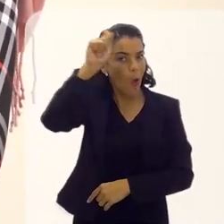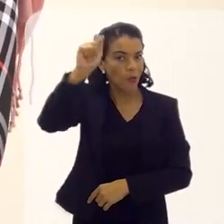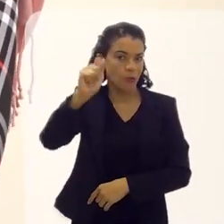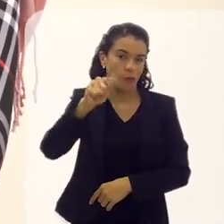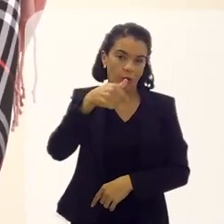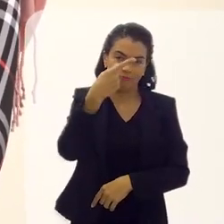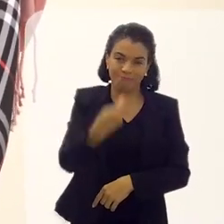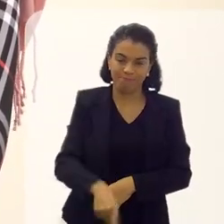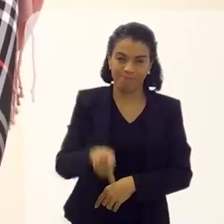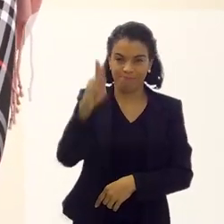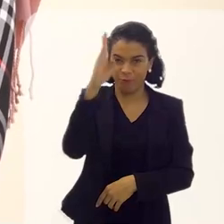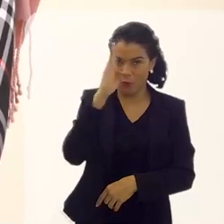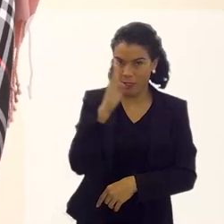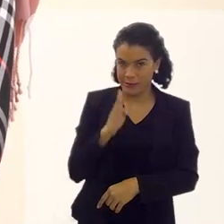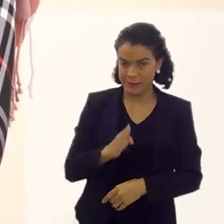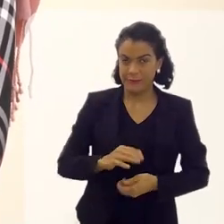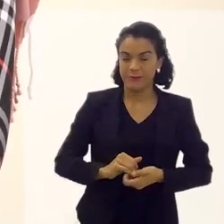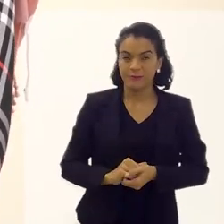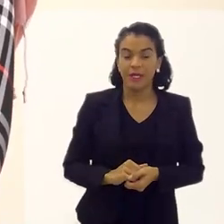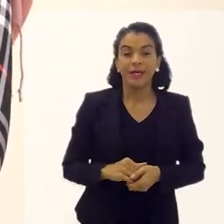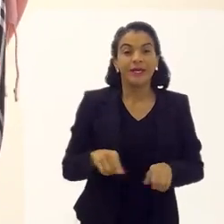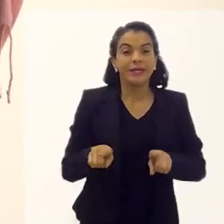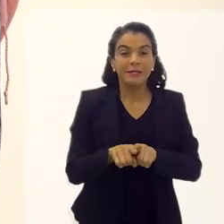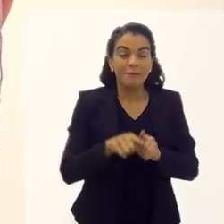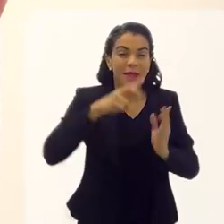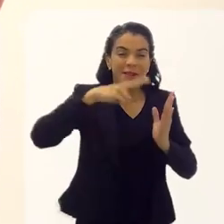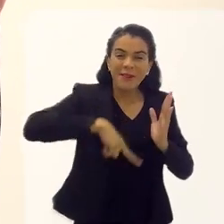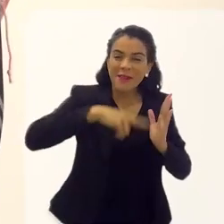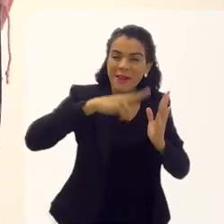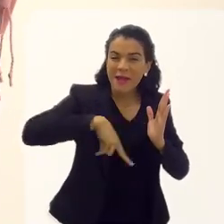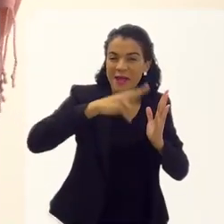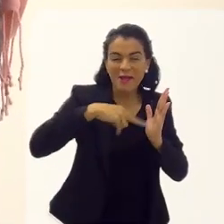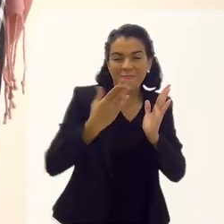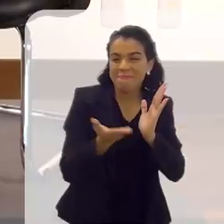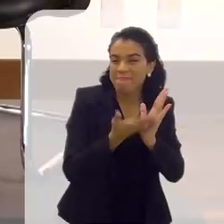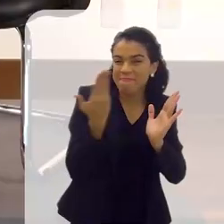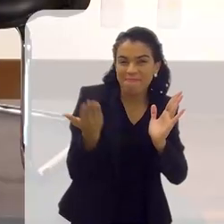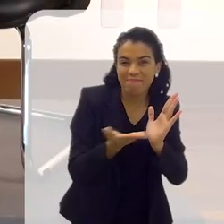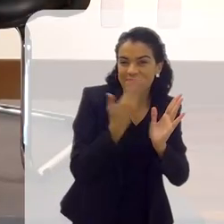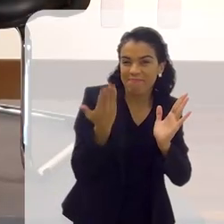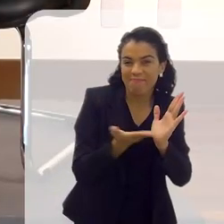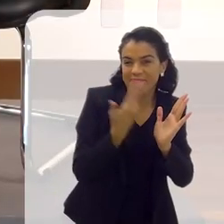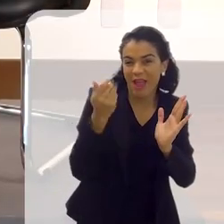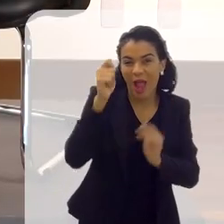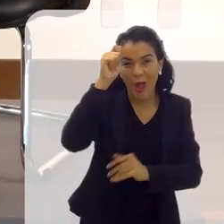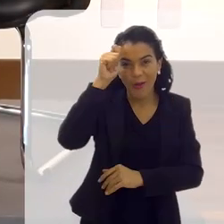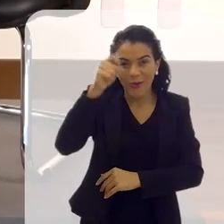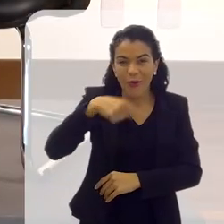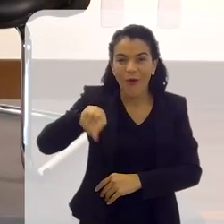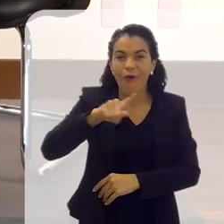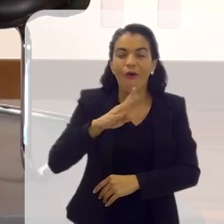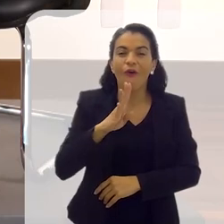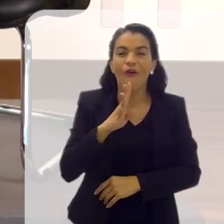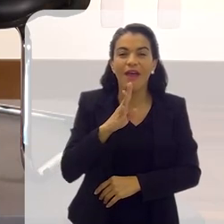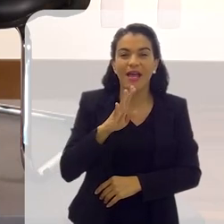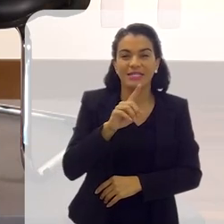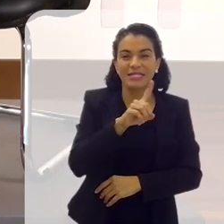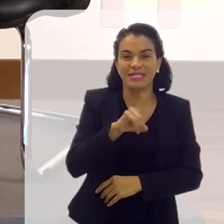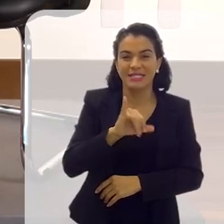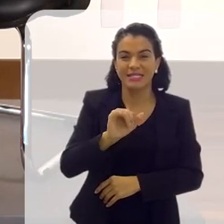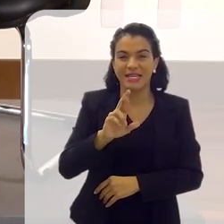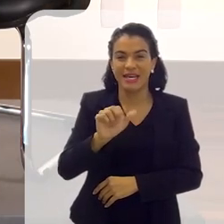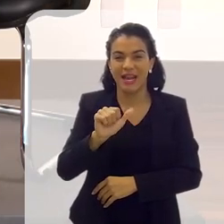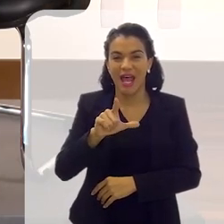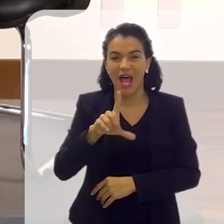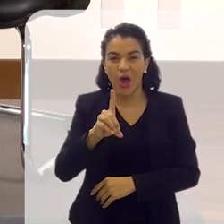nossos autores nacionais. E leio muito os nossos autores que todo mundo já conhece, Ziraldo, Pedro